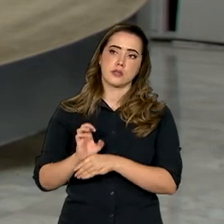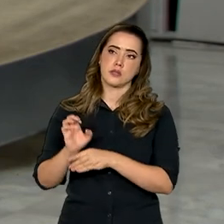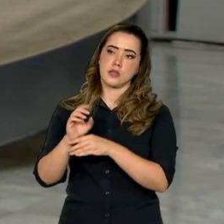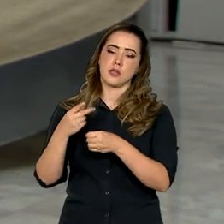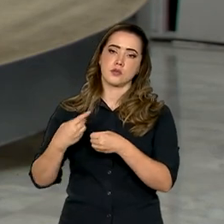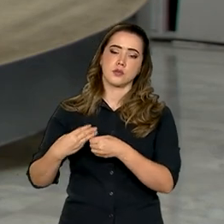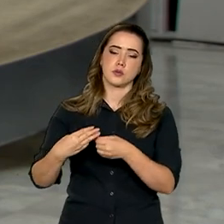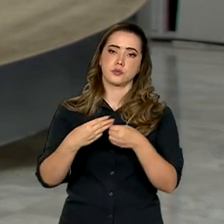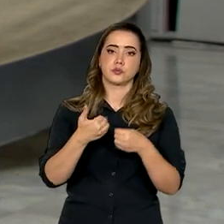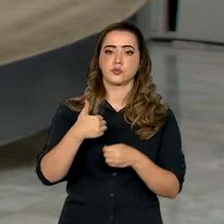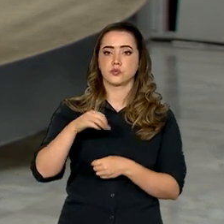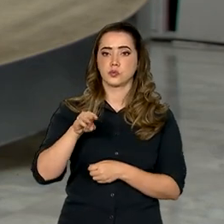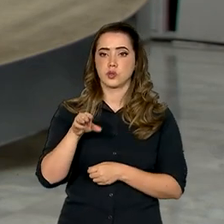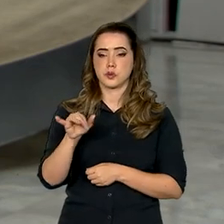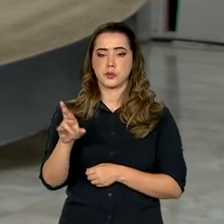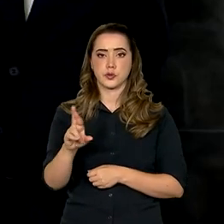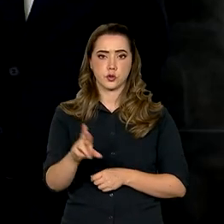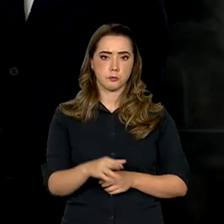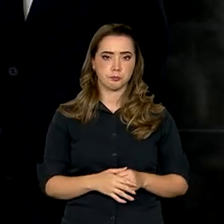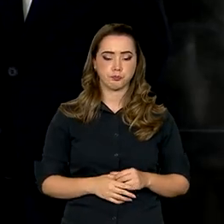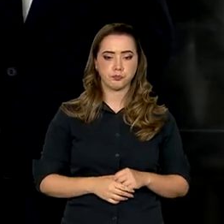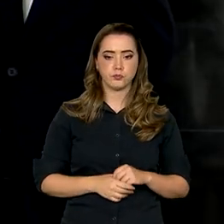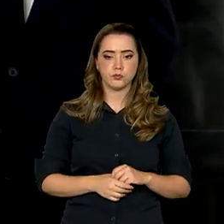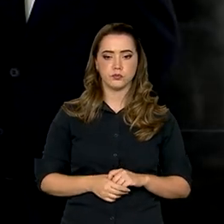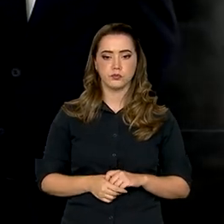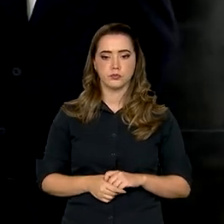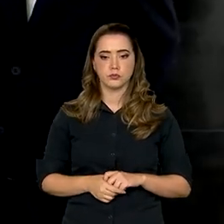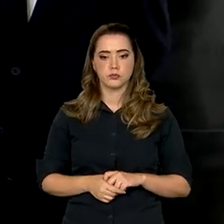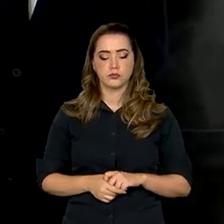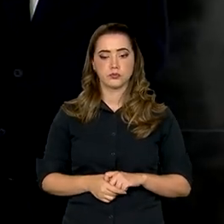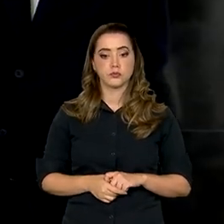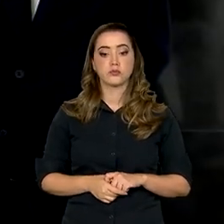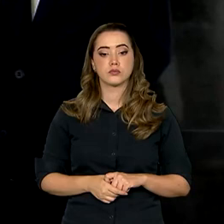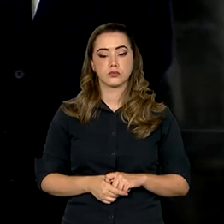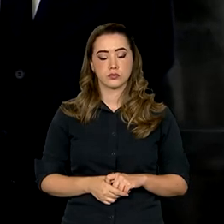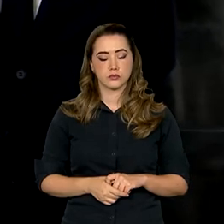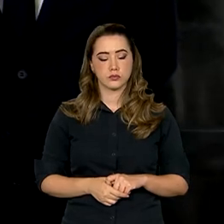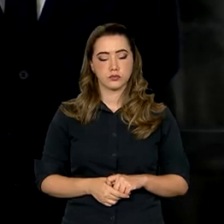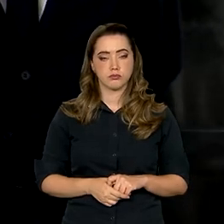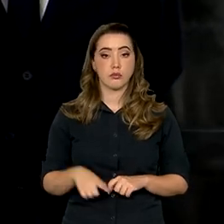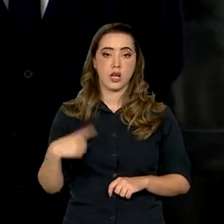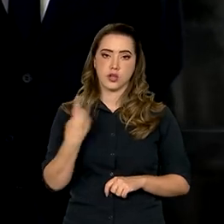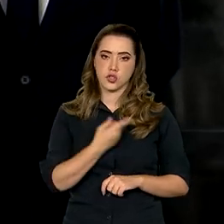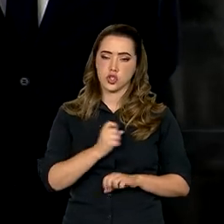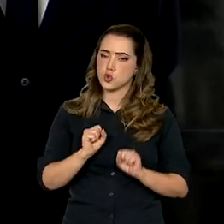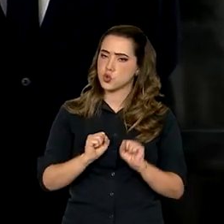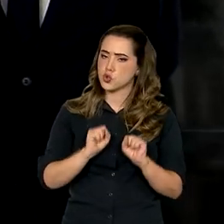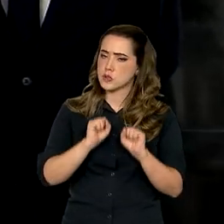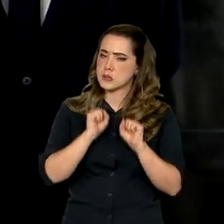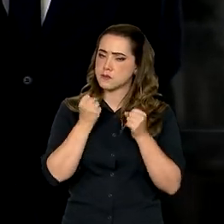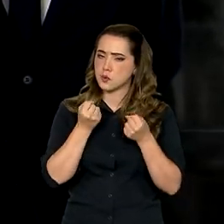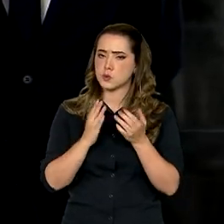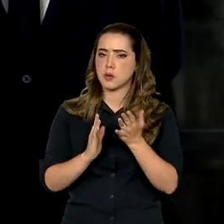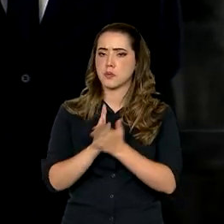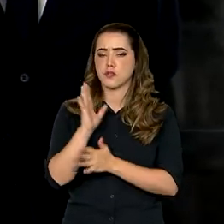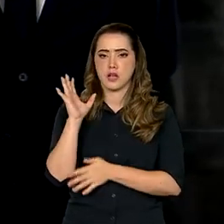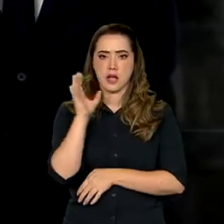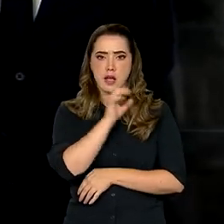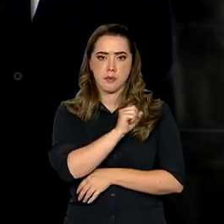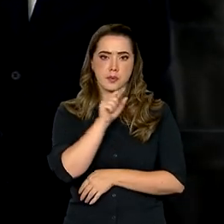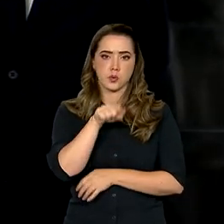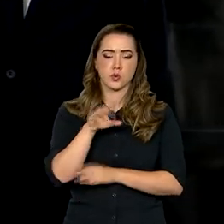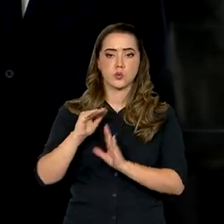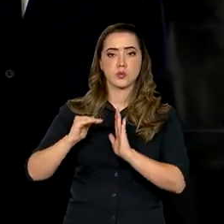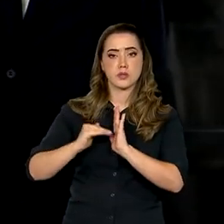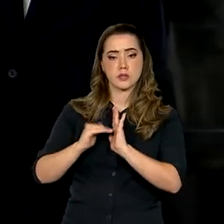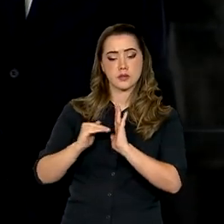reais. Vamos ouvir o que disse o ministro. Fazemos todo o esforço para aprovar o mais rápido possível no